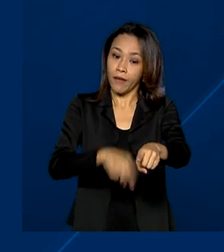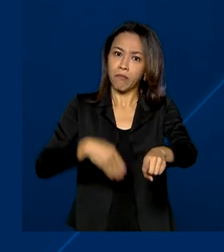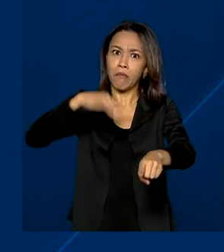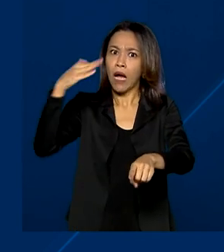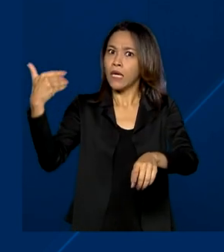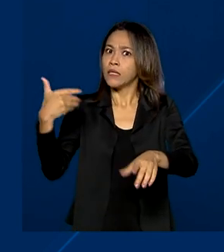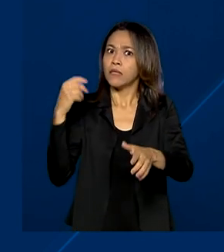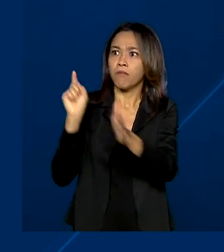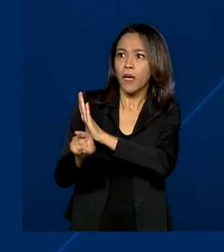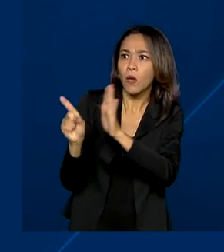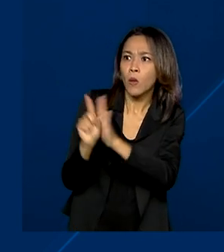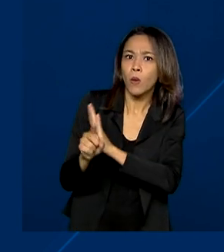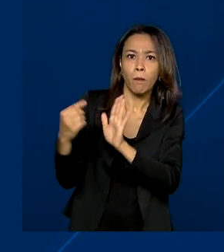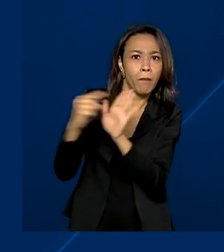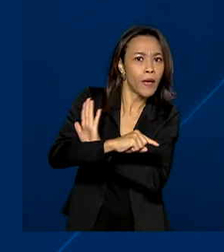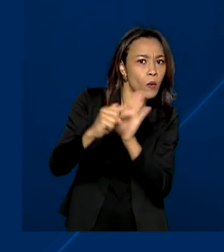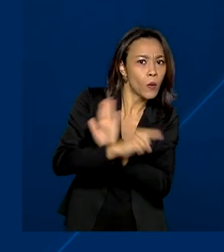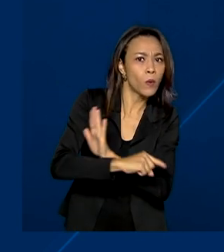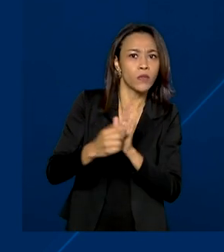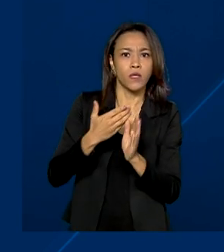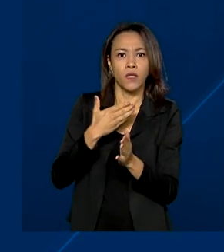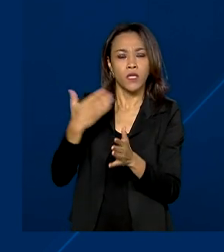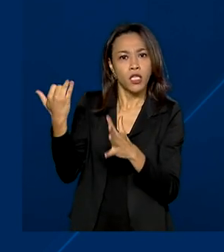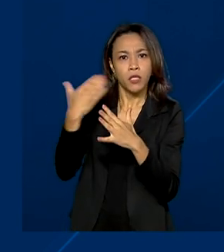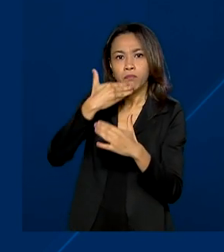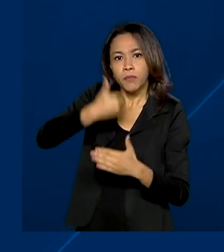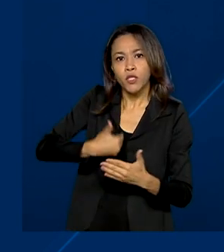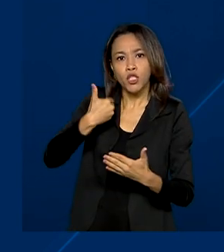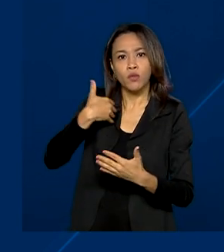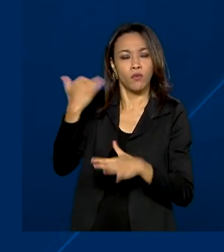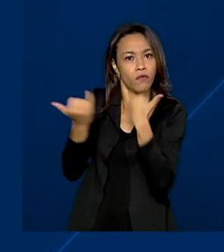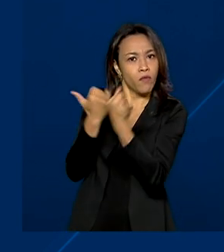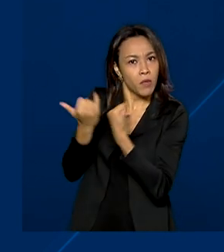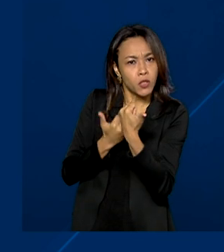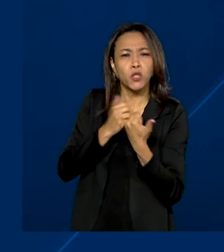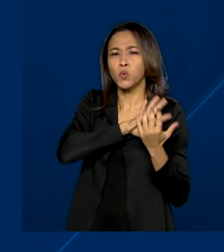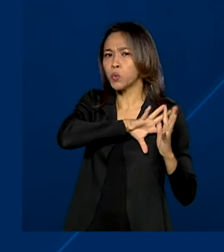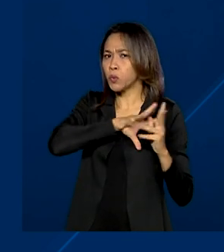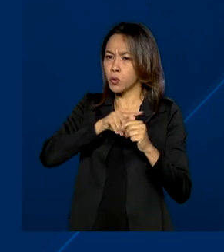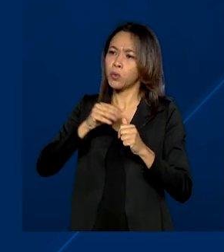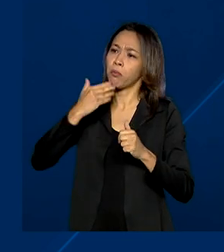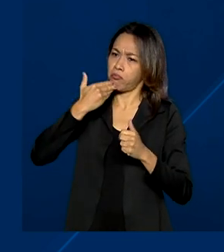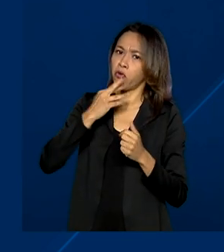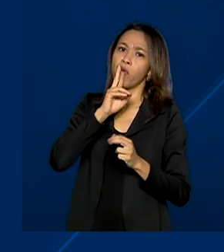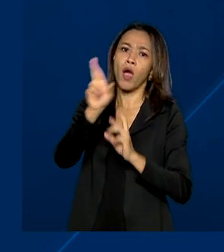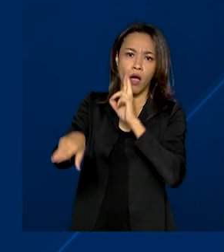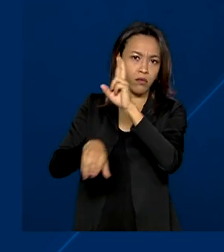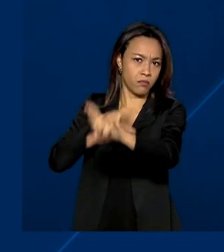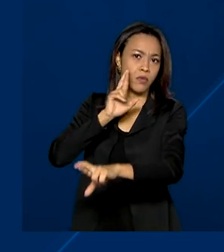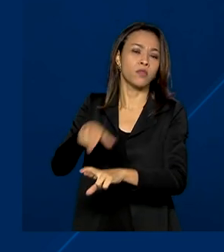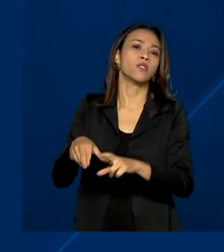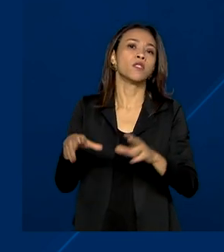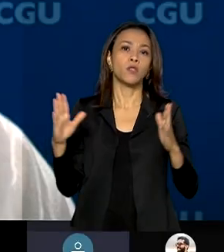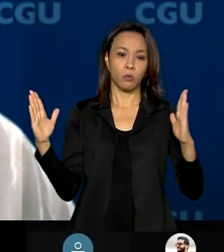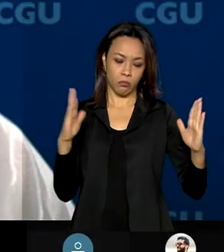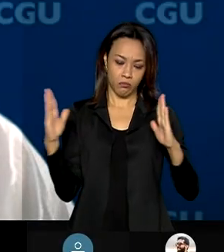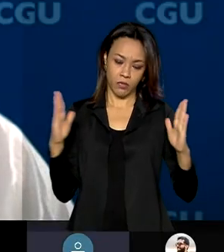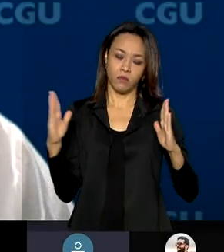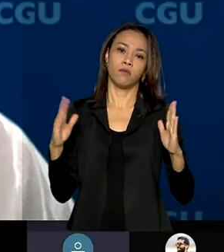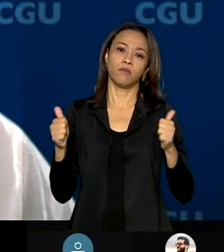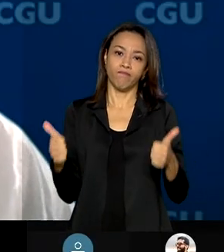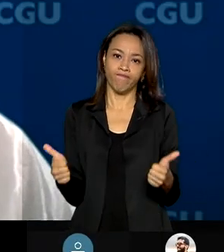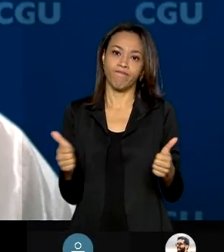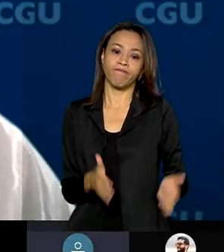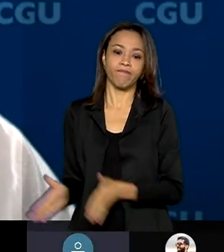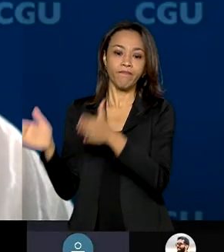mais questionamentos. E quase 100% das demandas foram respondidas ou estão dentro do prazo de análise. Quanto